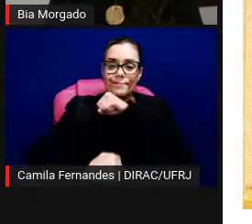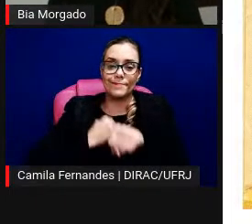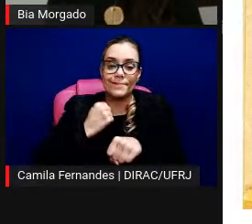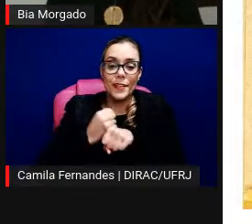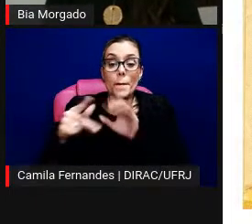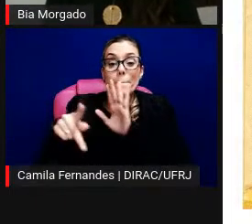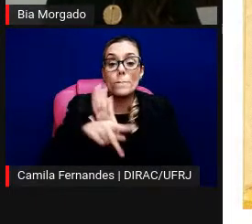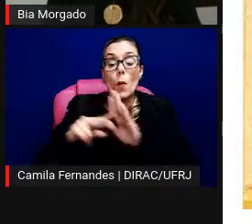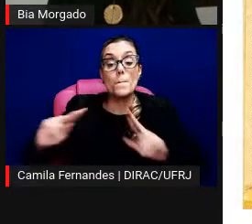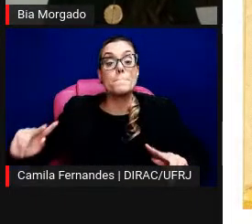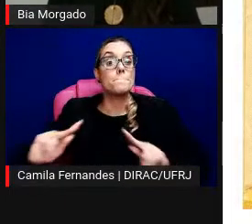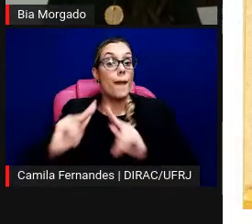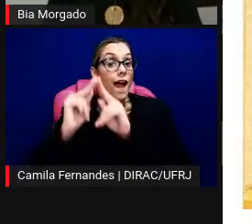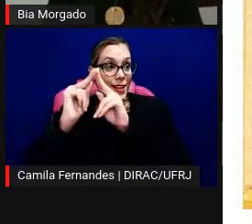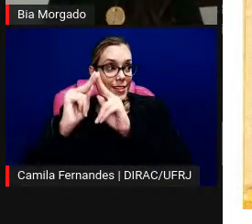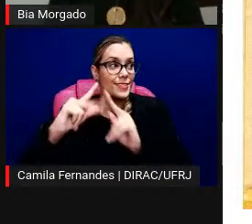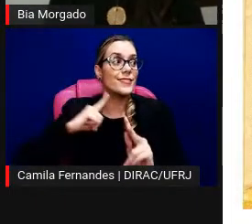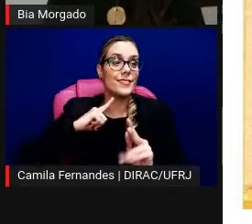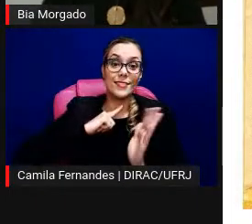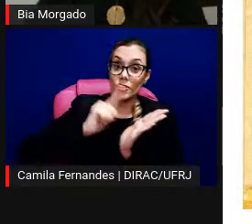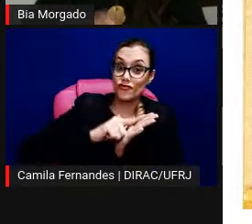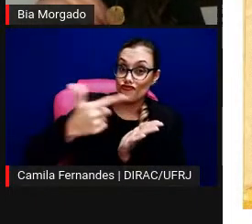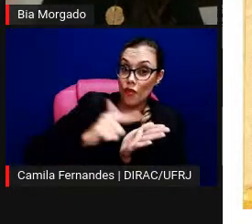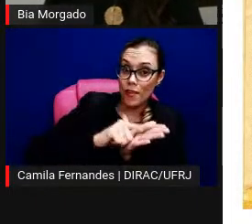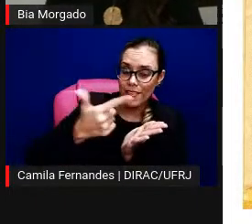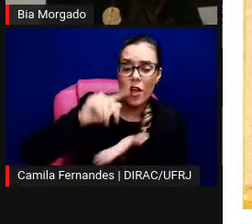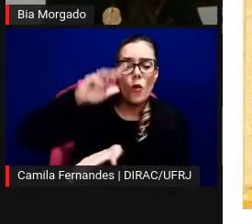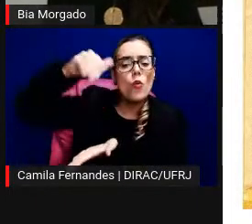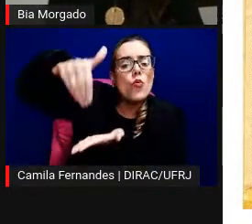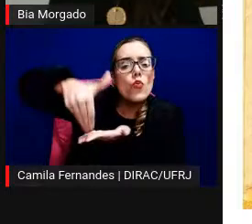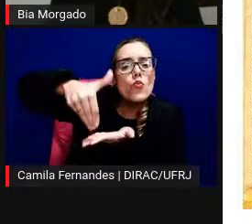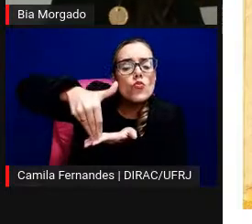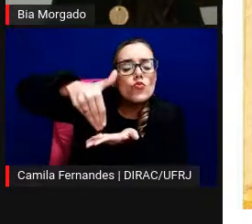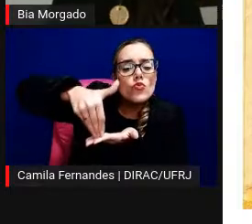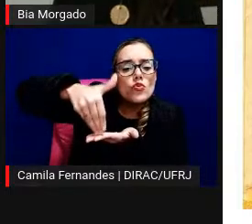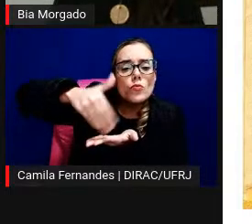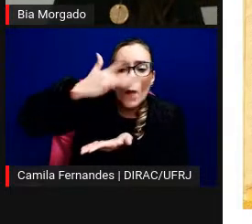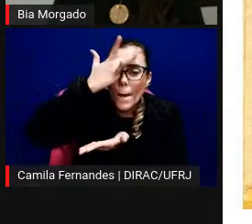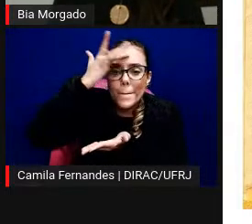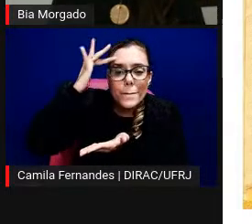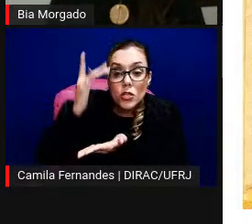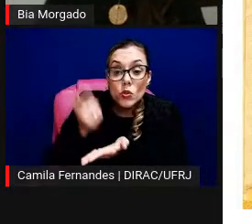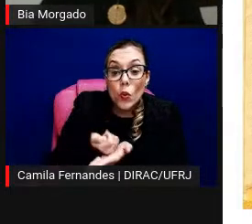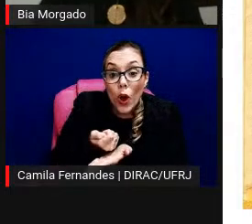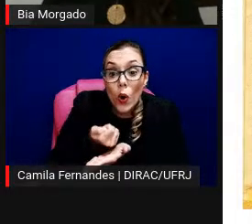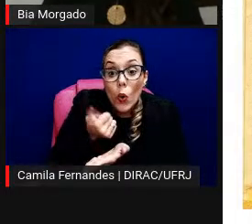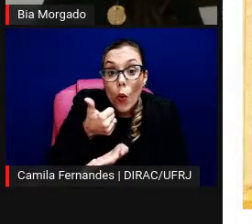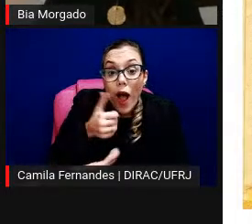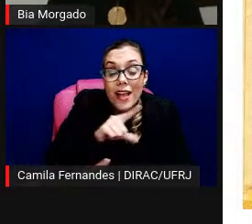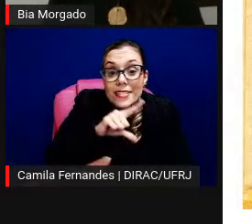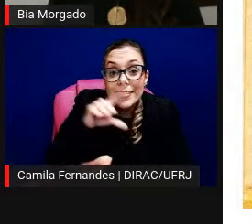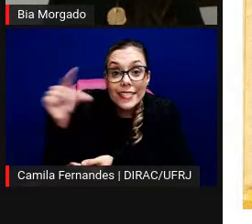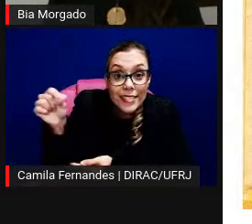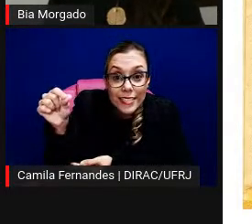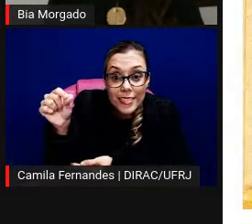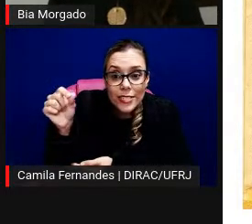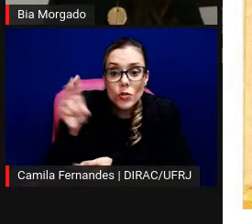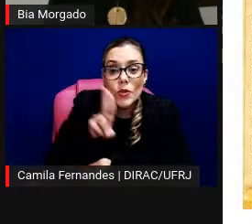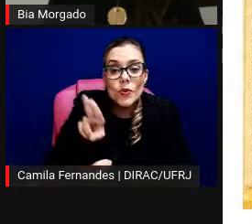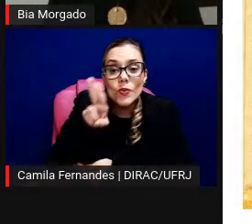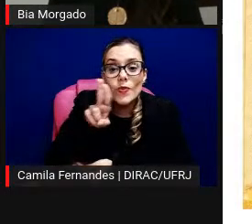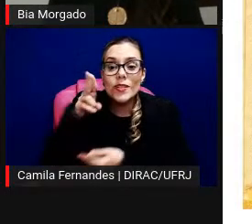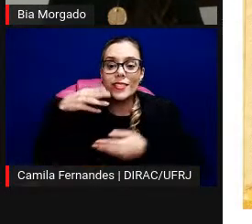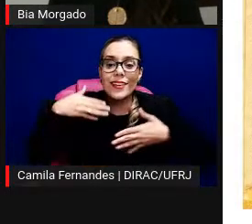descobriram que no final da exposição uma pessoa quase foi embora vestindo um parangolé e o segurança viu, pediu para a pessoa